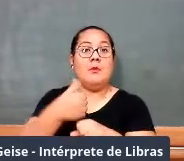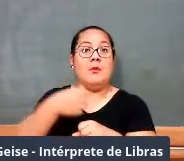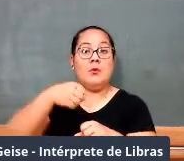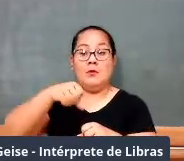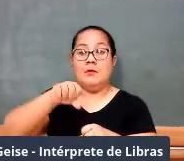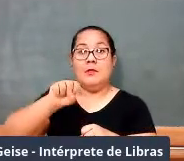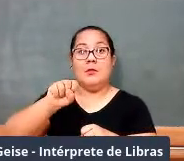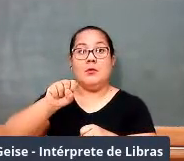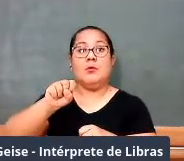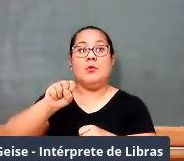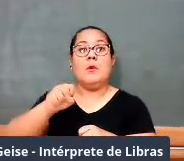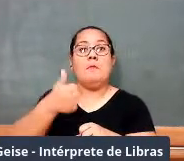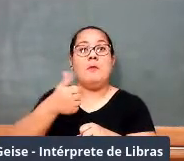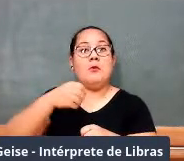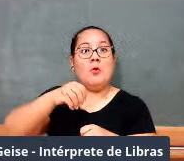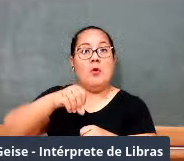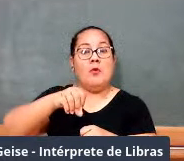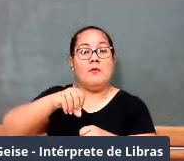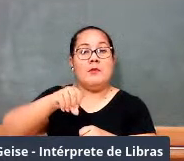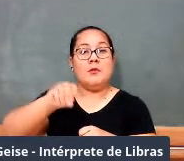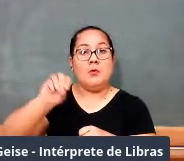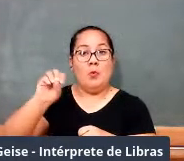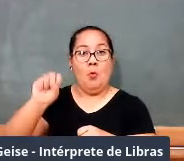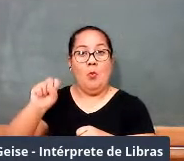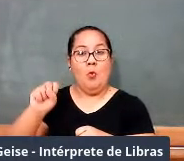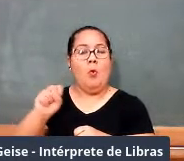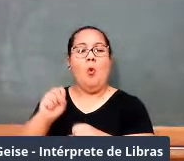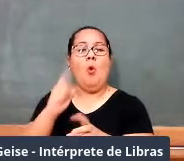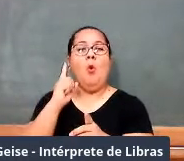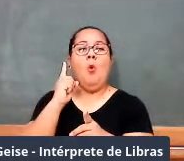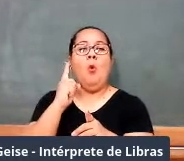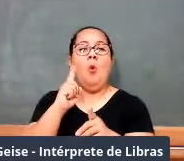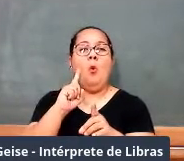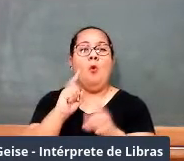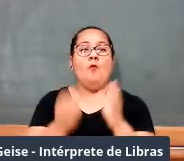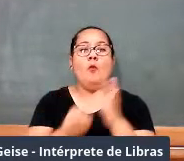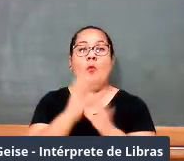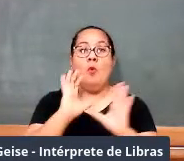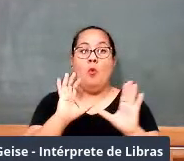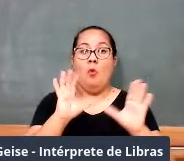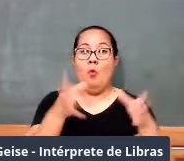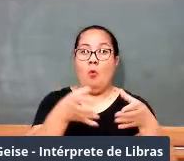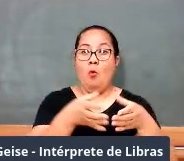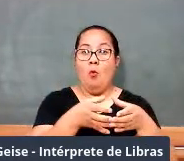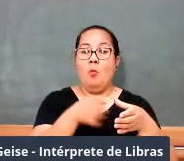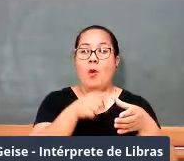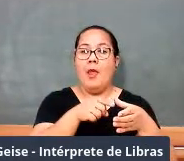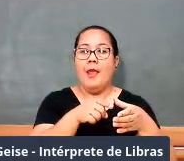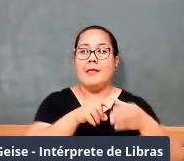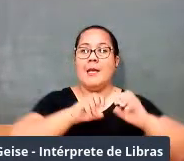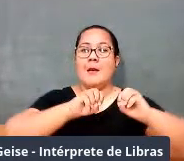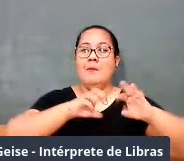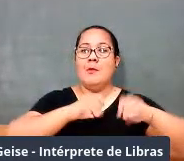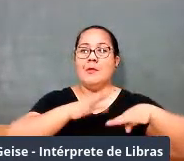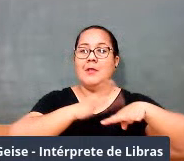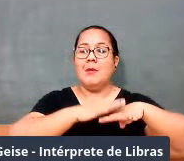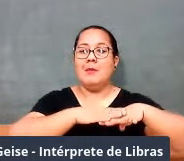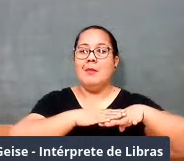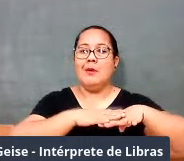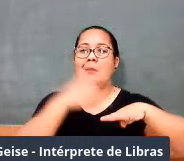criada uma comissão internacional para o ensino de matemática. Quer dizer, em 1908,